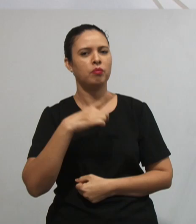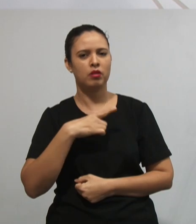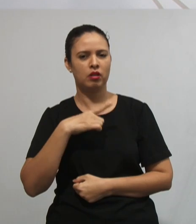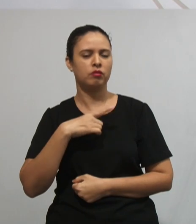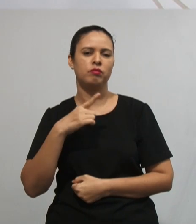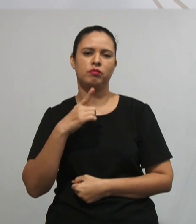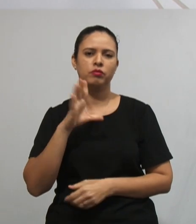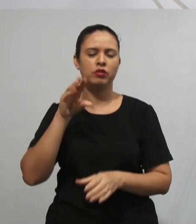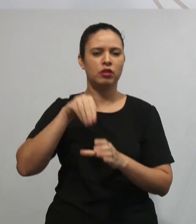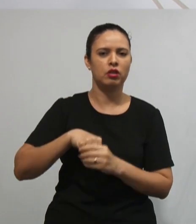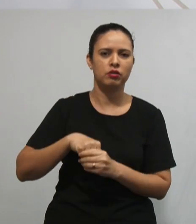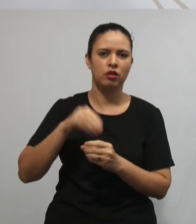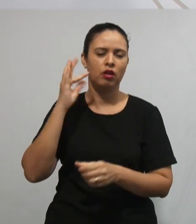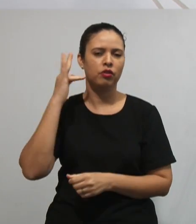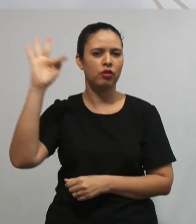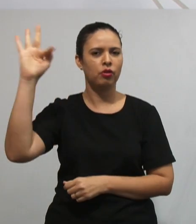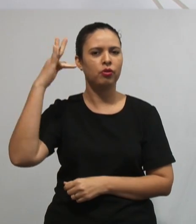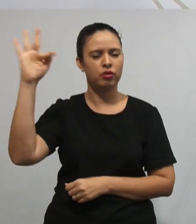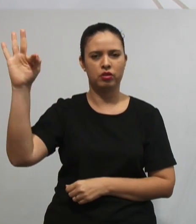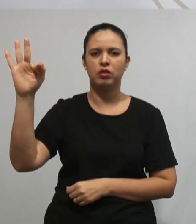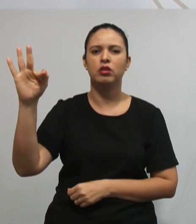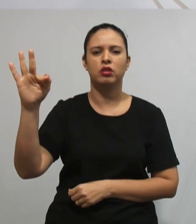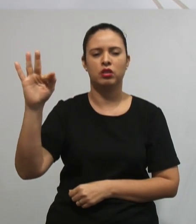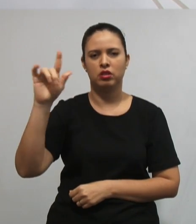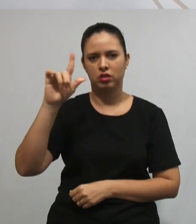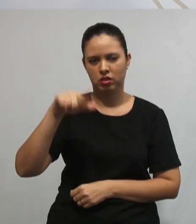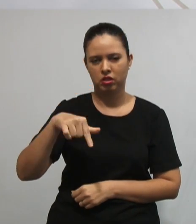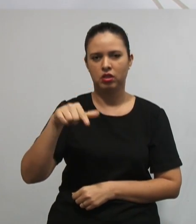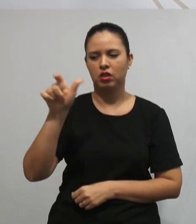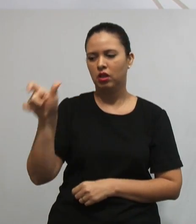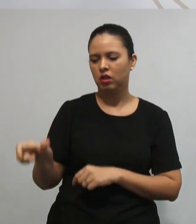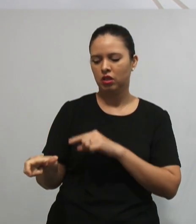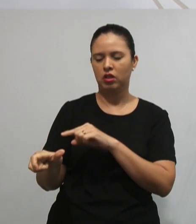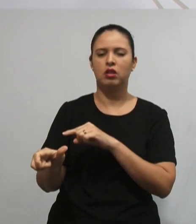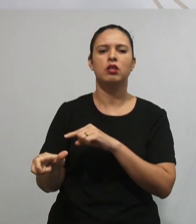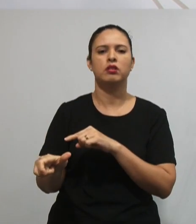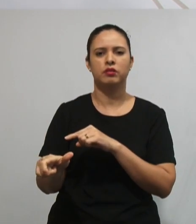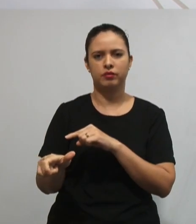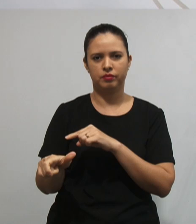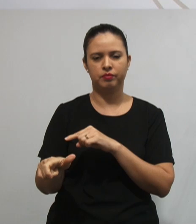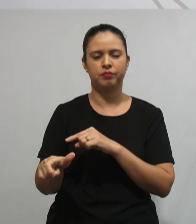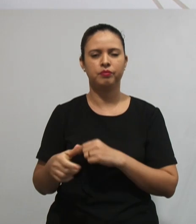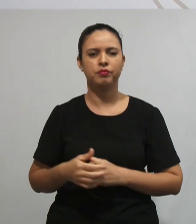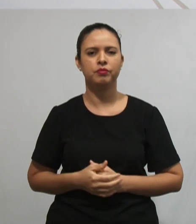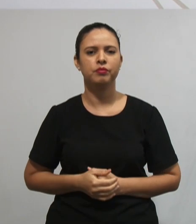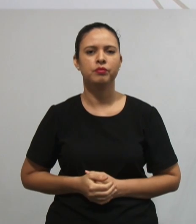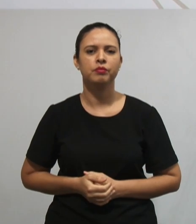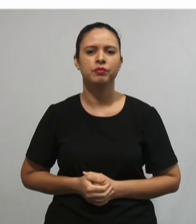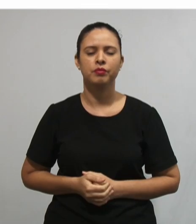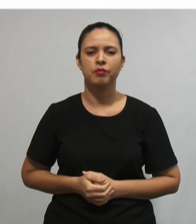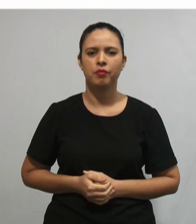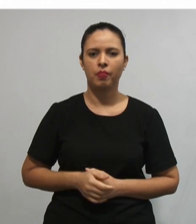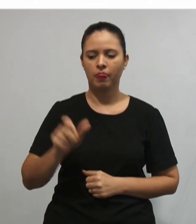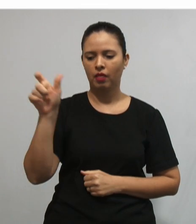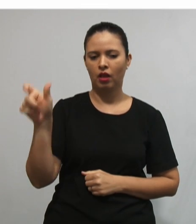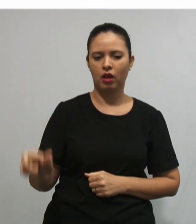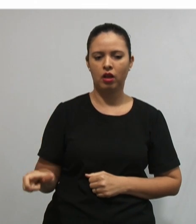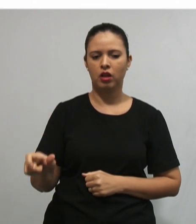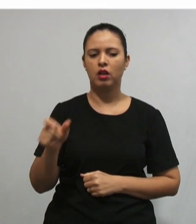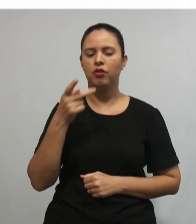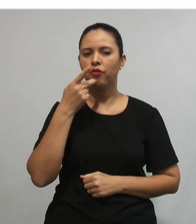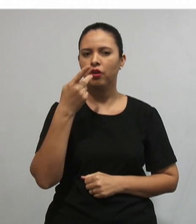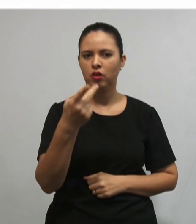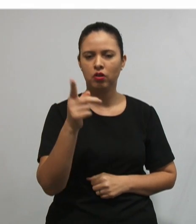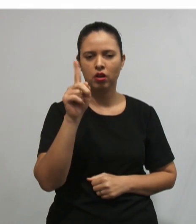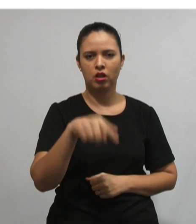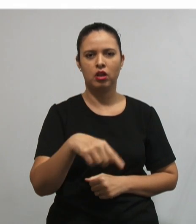construiu, Porque ele acreditava na importância do outro na constituição do sujeito. Então, o Frenet, ele foi crítico